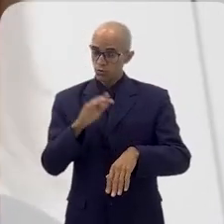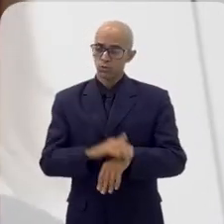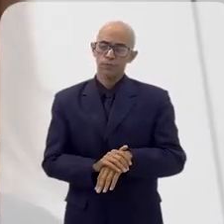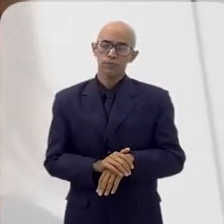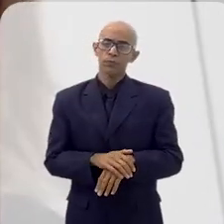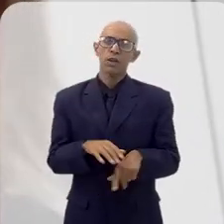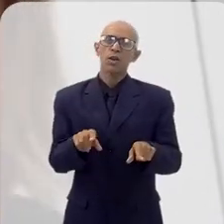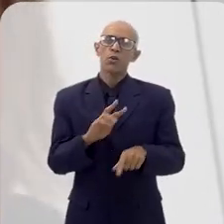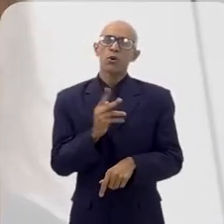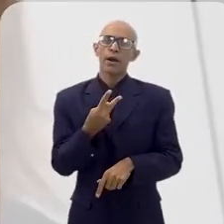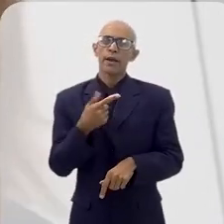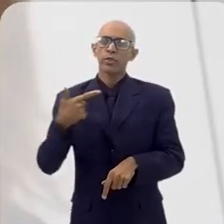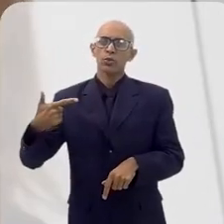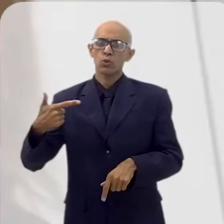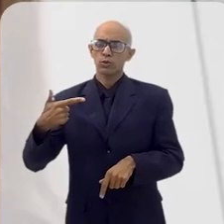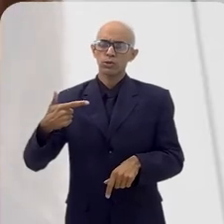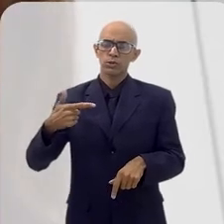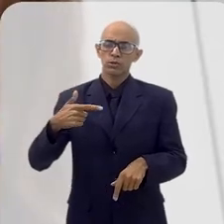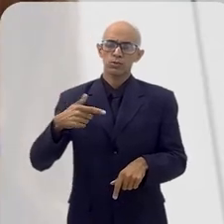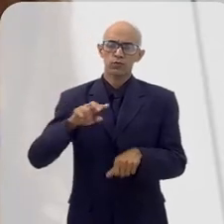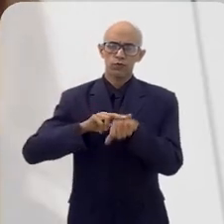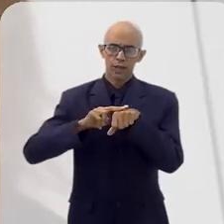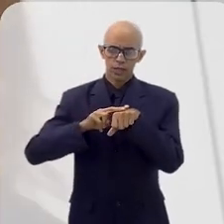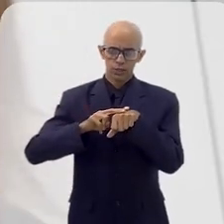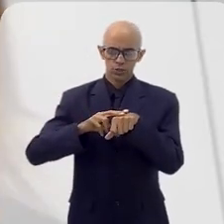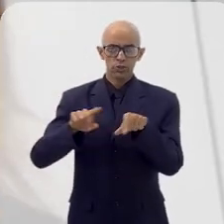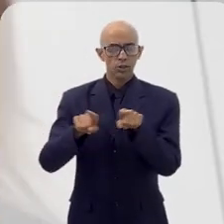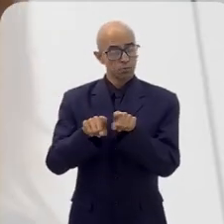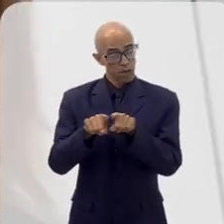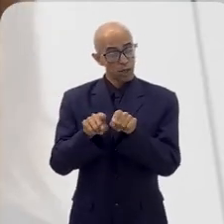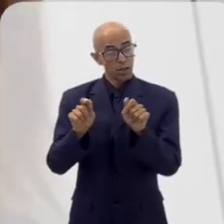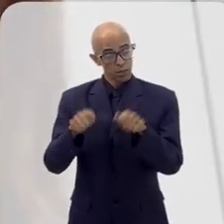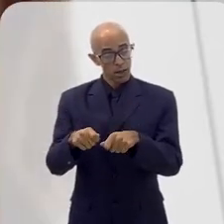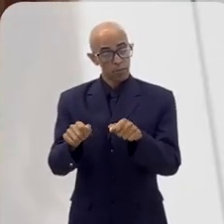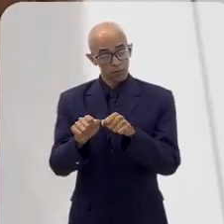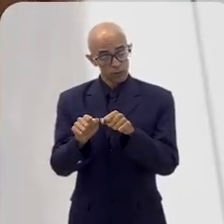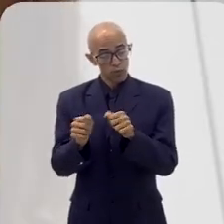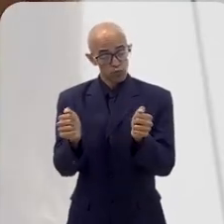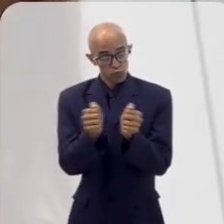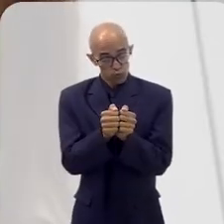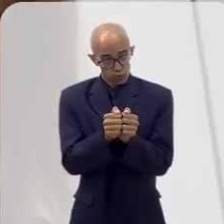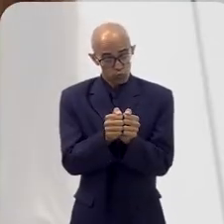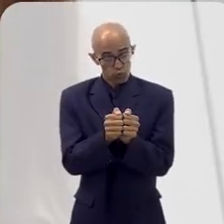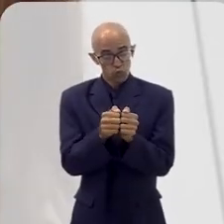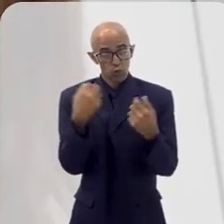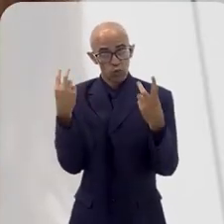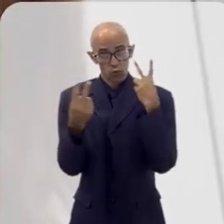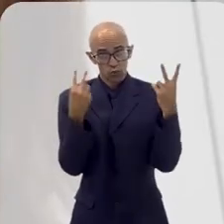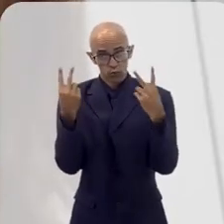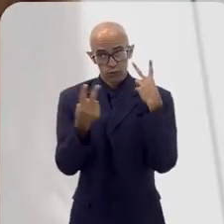promissora. E o hidrogênio verde também, que pode ser associado à eólica offshore.